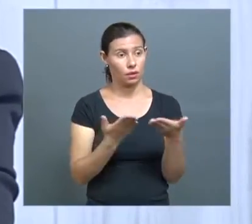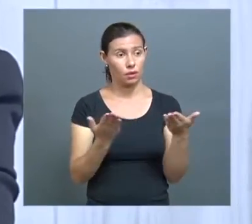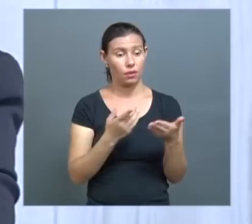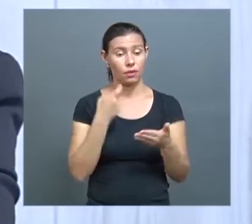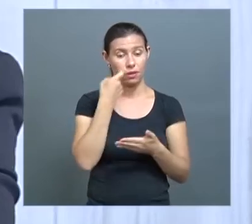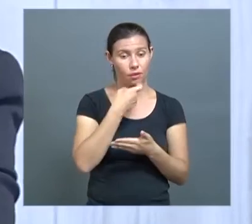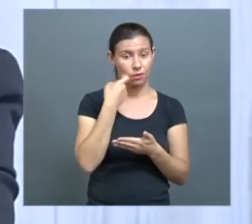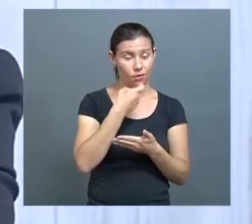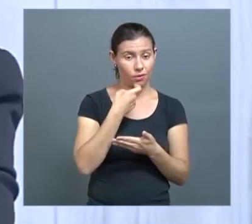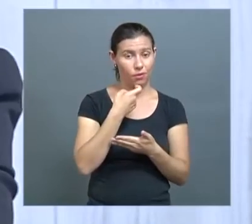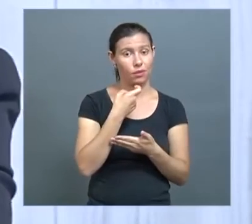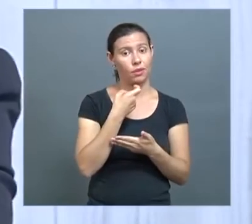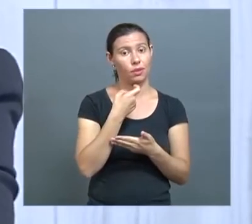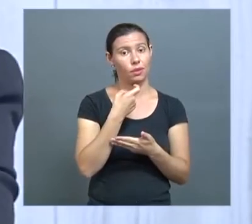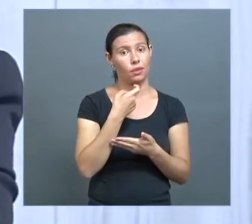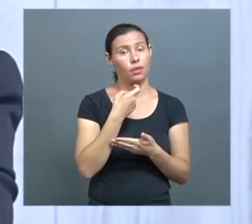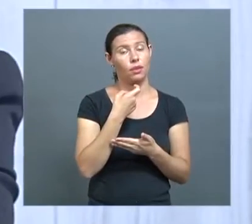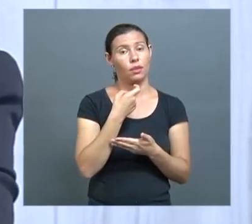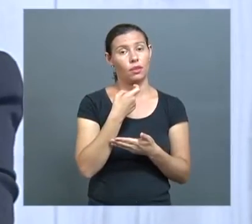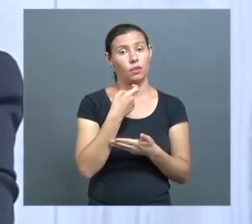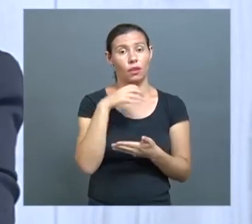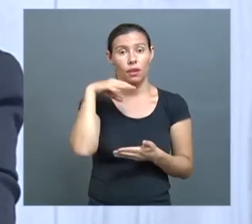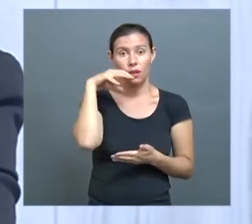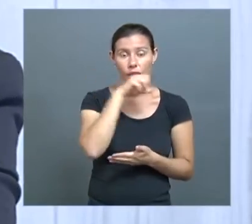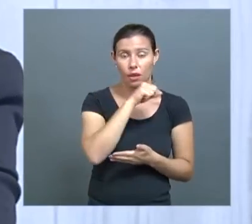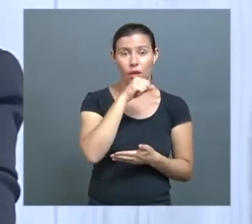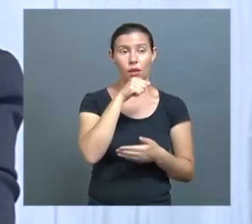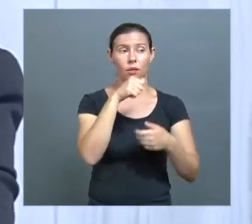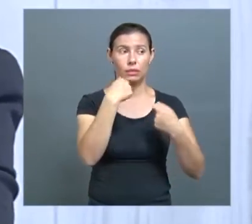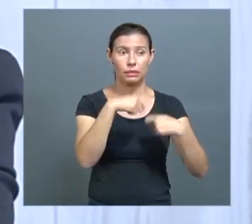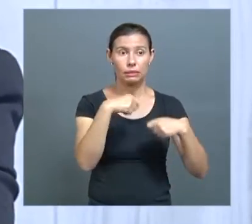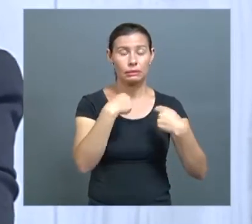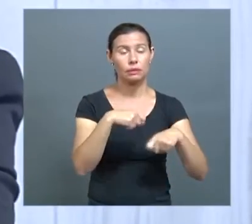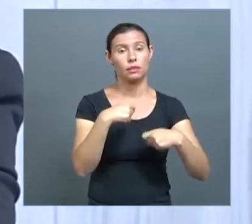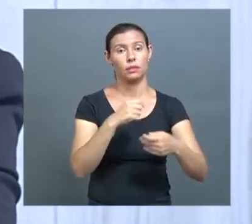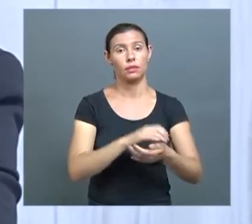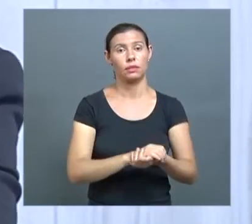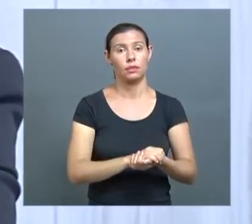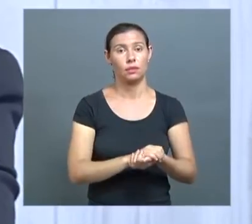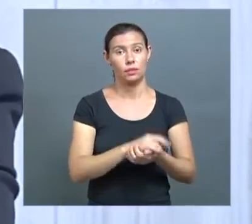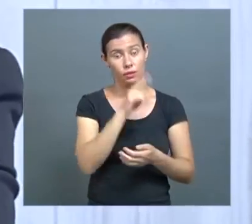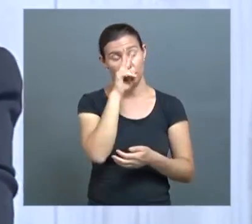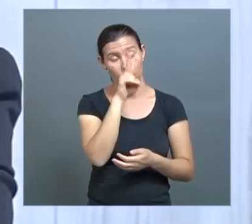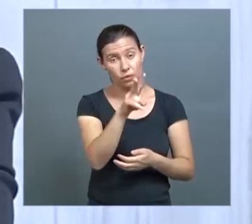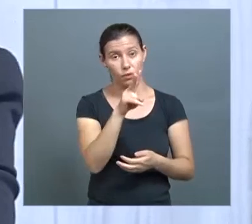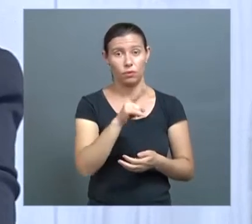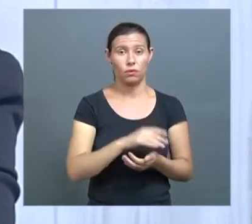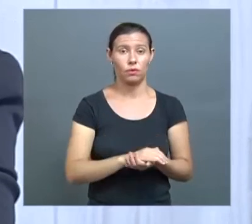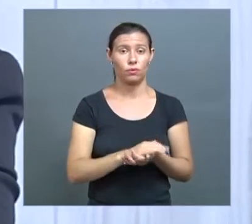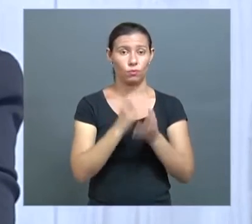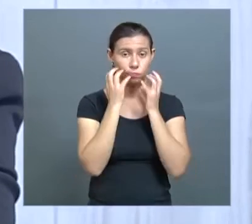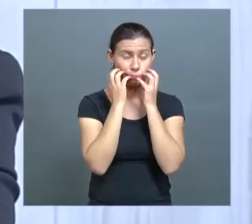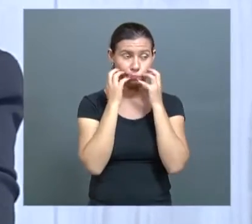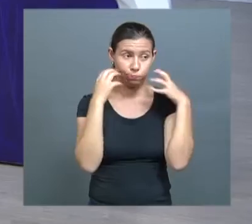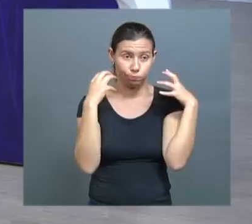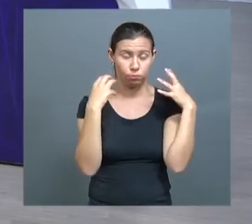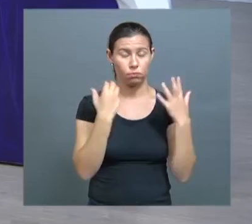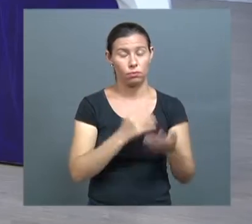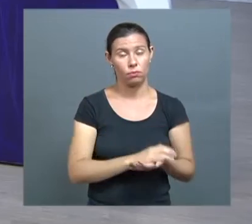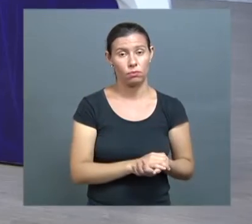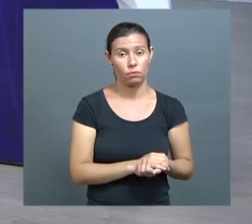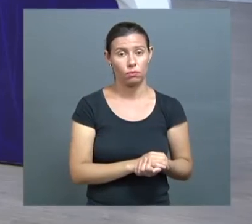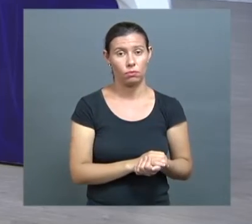direcionados exclusivamente para essas urgências, quadros mais graves, quadros de abscesso, o Márcio colocou,